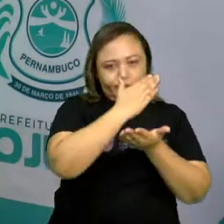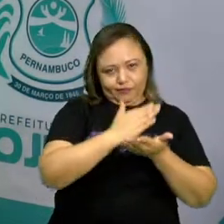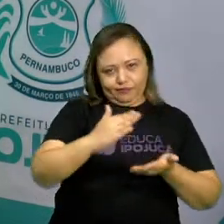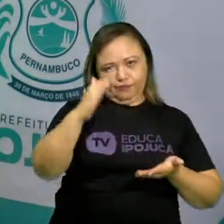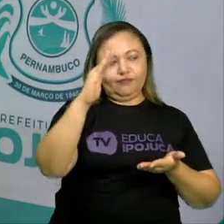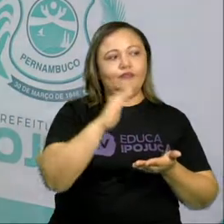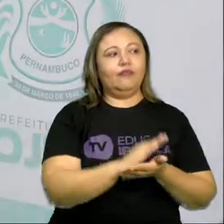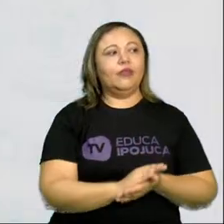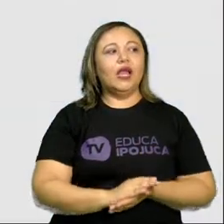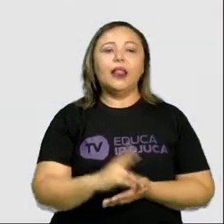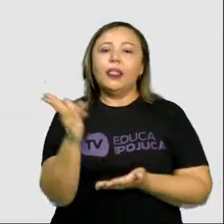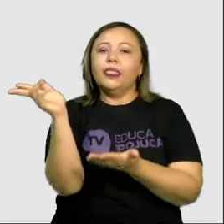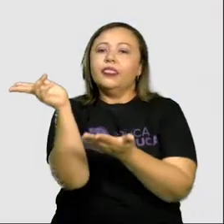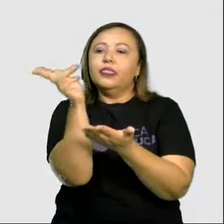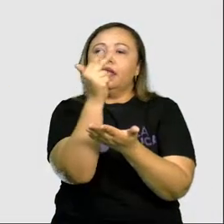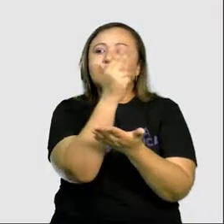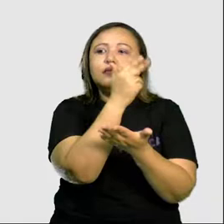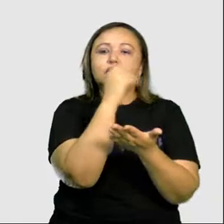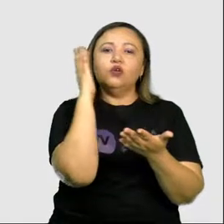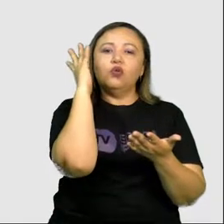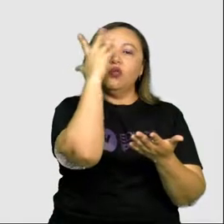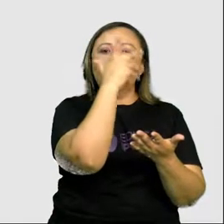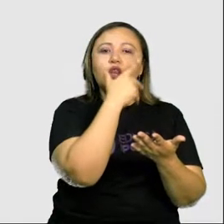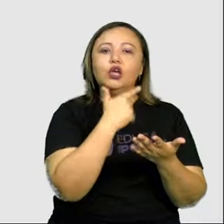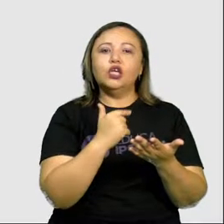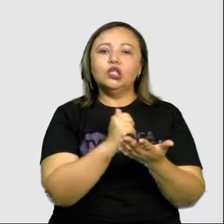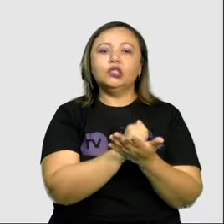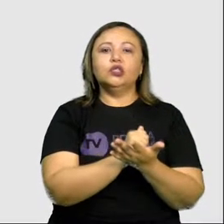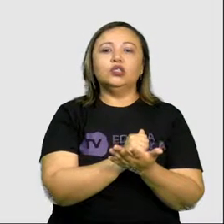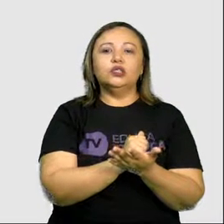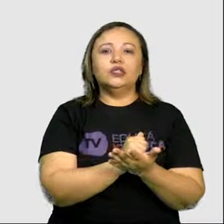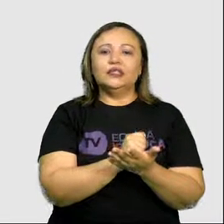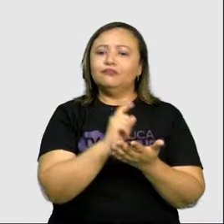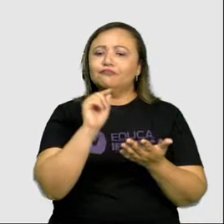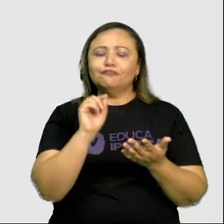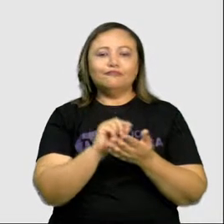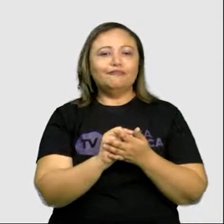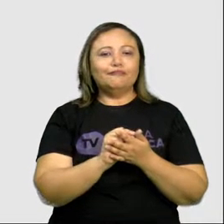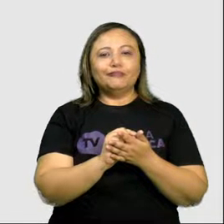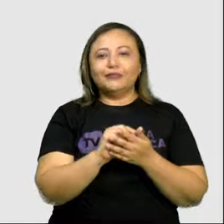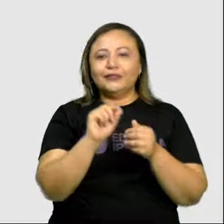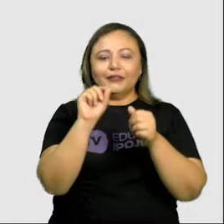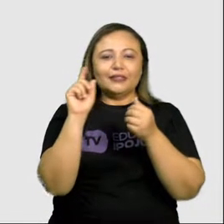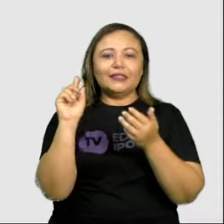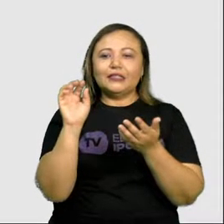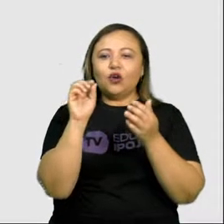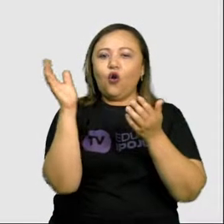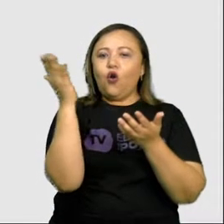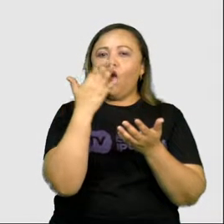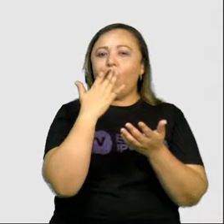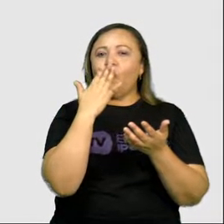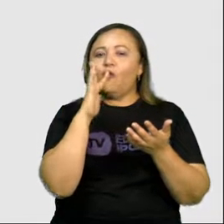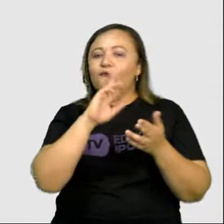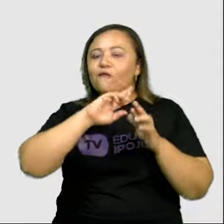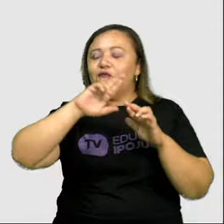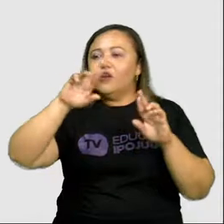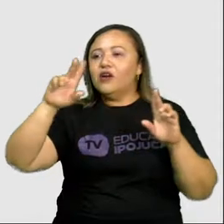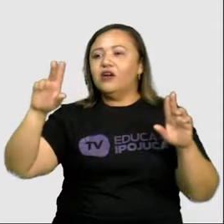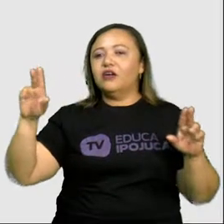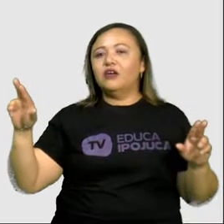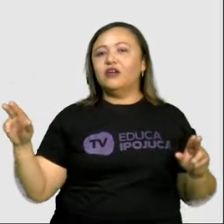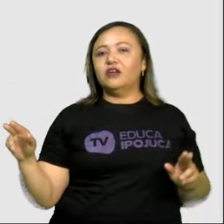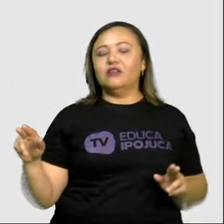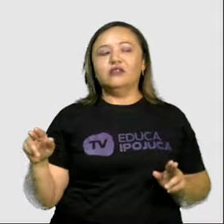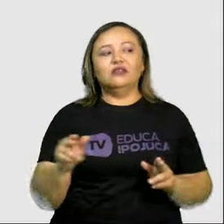Olha que desenho lindo, né? Olha quantos detalhes nesse desenho, bem colorido. As cores